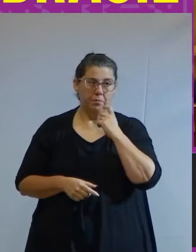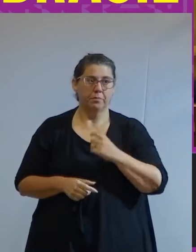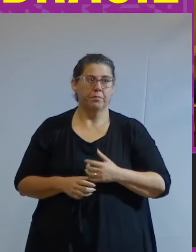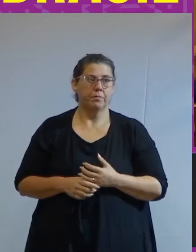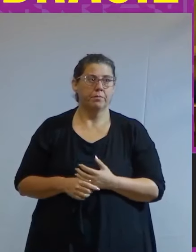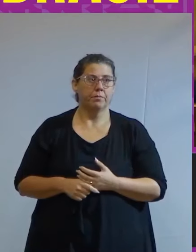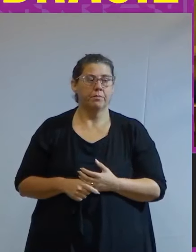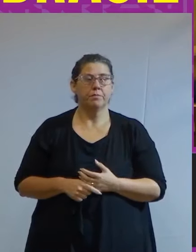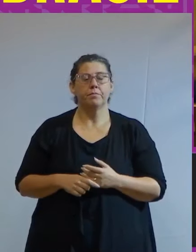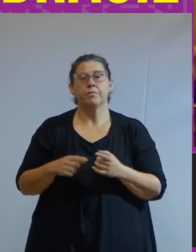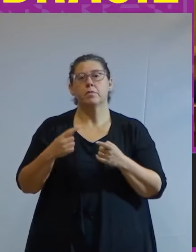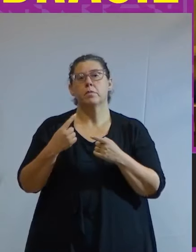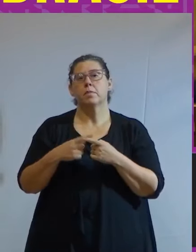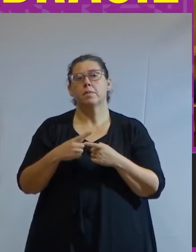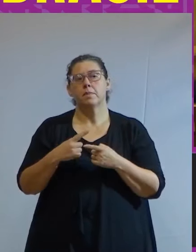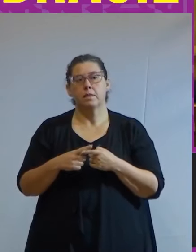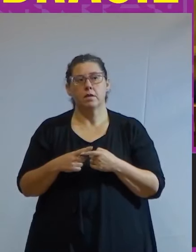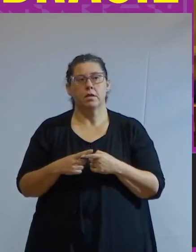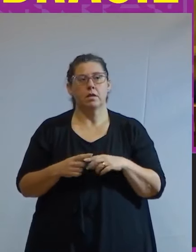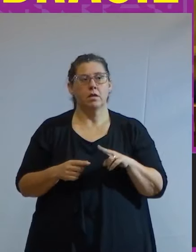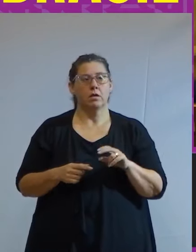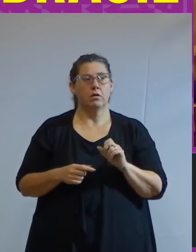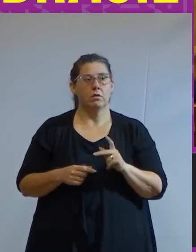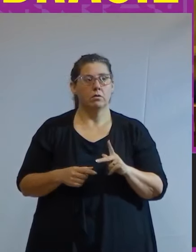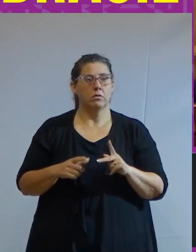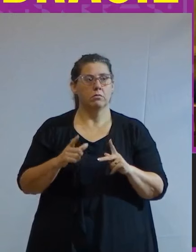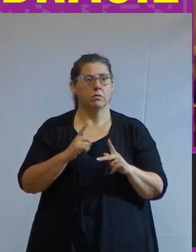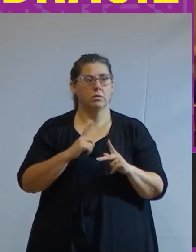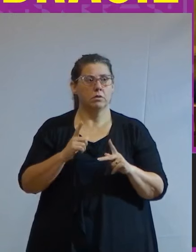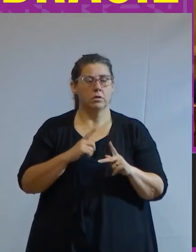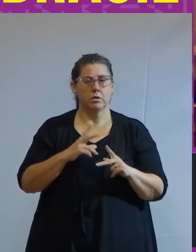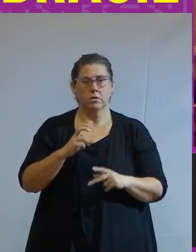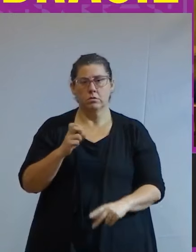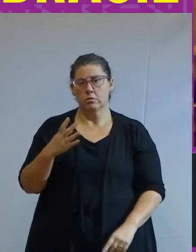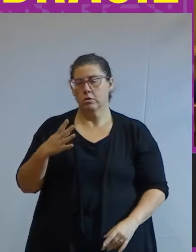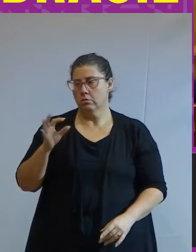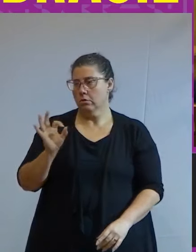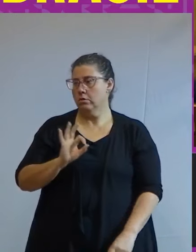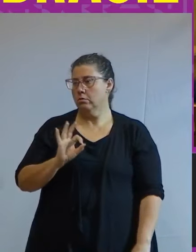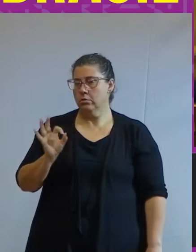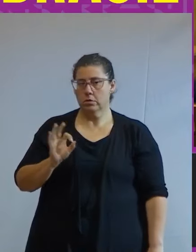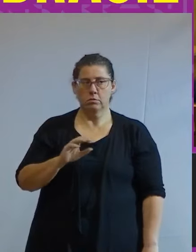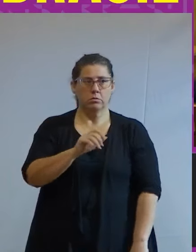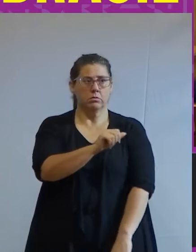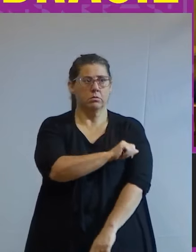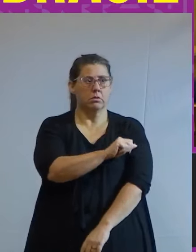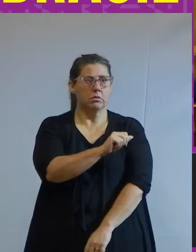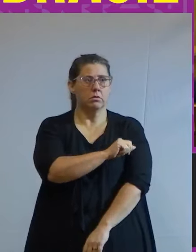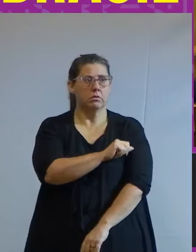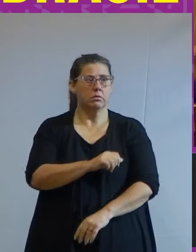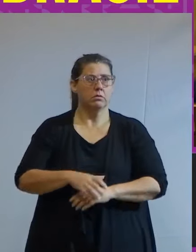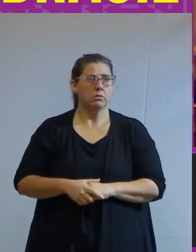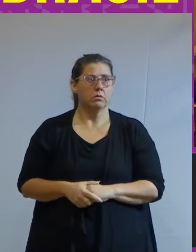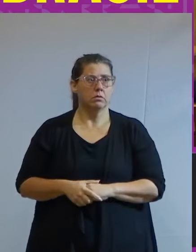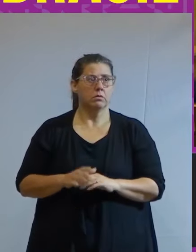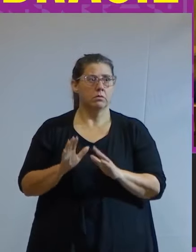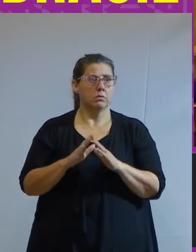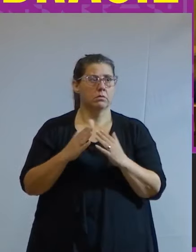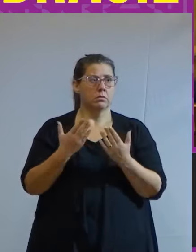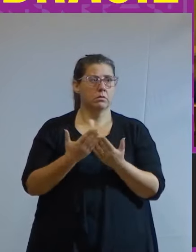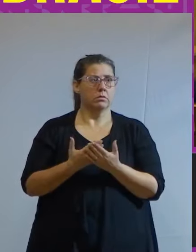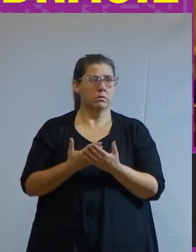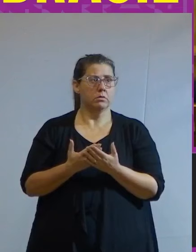porque e a USP tem hoje USP tem 54% dos seus estudantes provenientes da escola pública